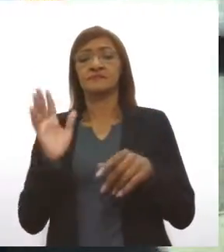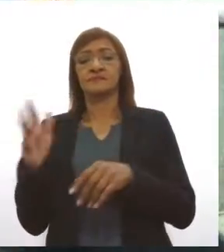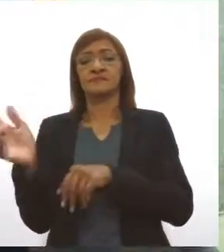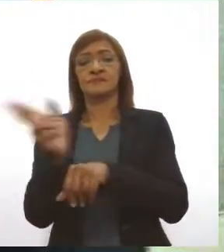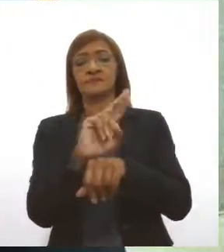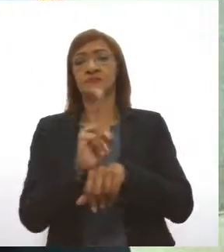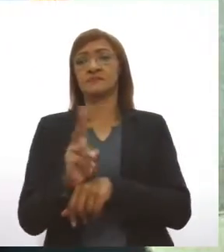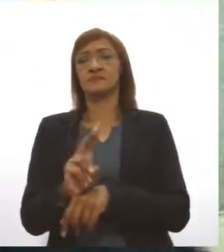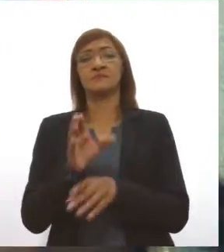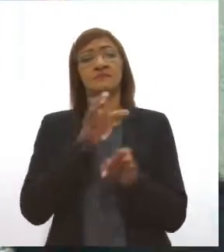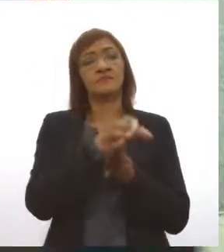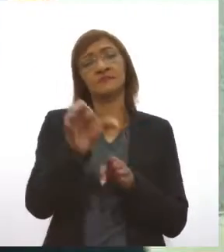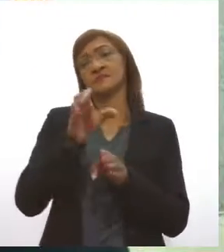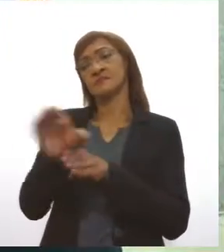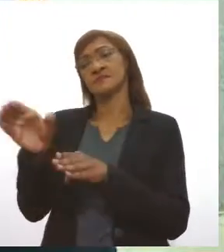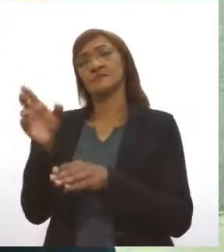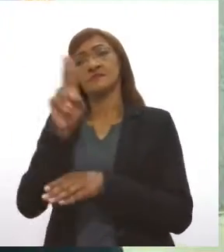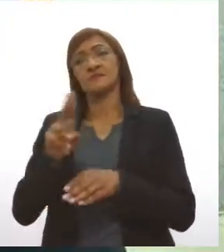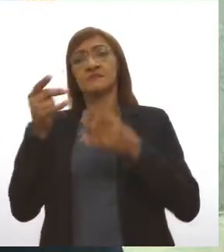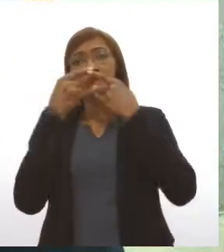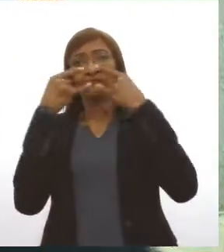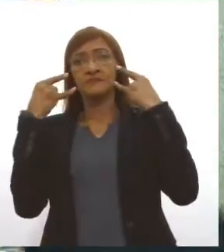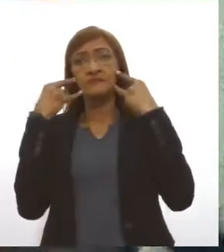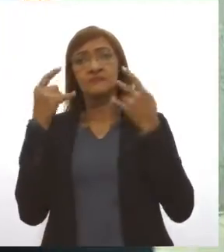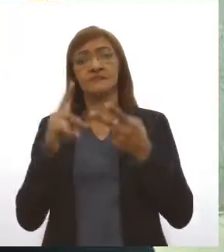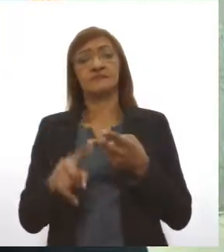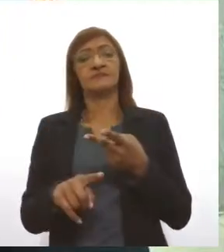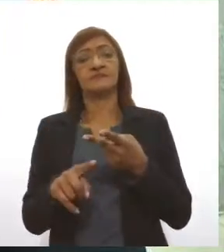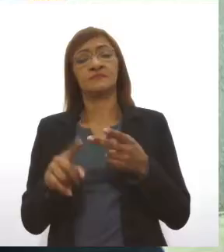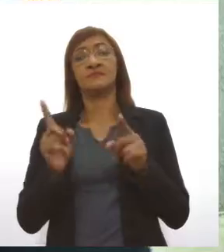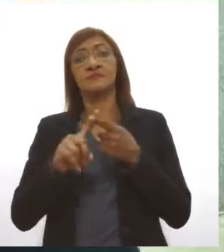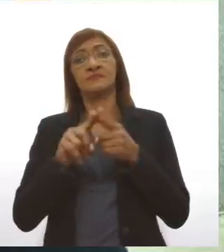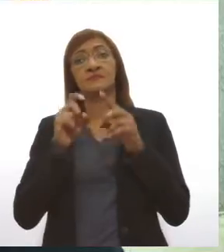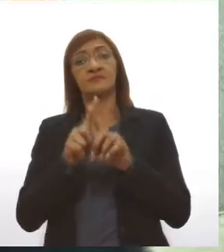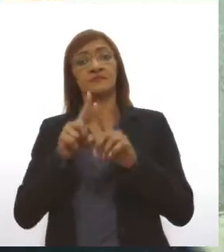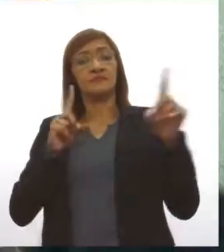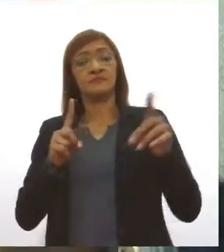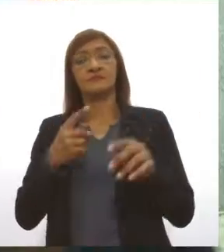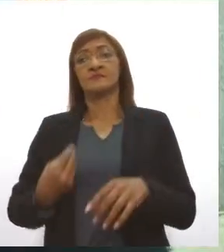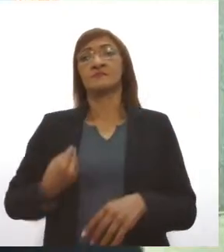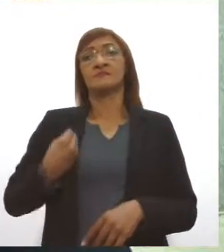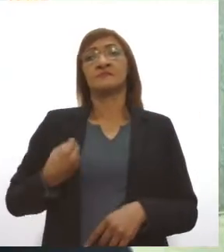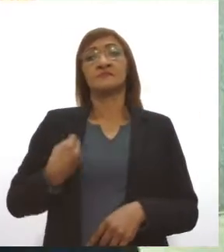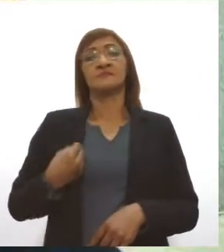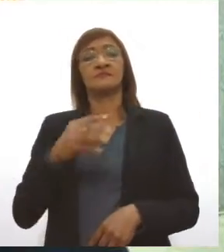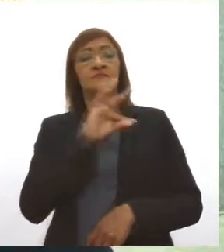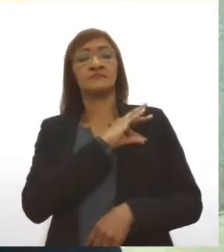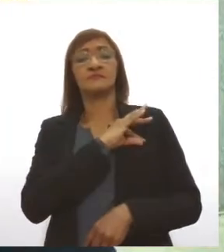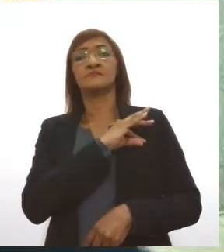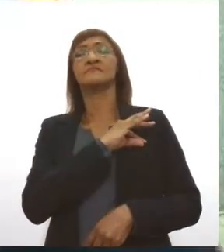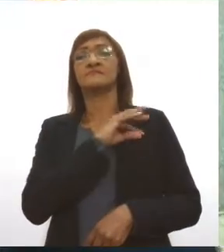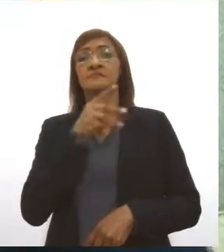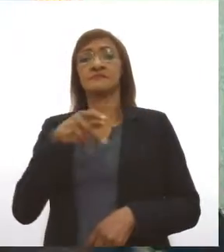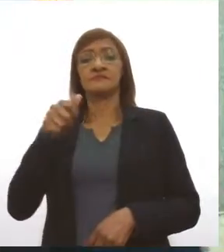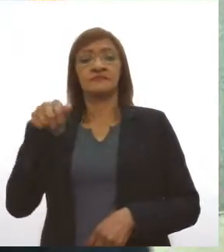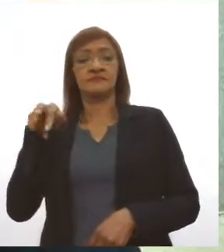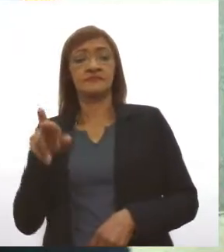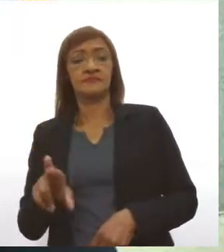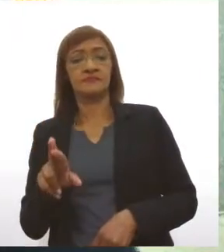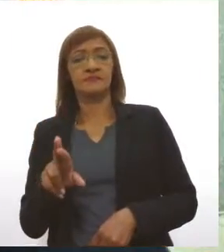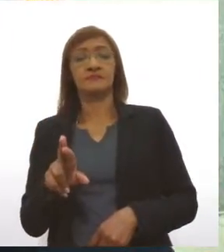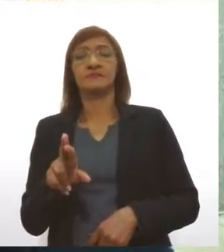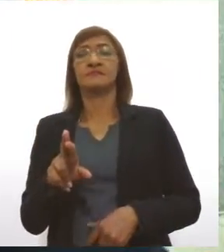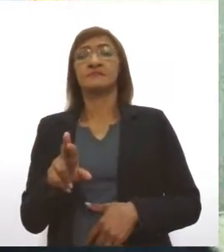vai estar orientando a utilização de máscara, distanciamento social e a presença da Polícia Militar através do BPRV, principalmente nos